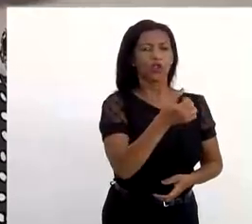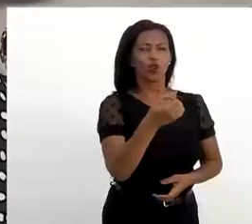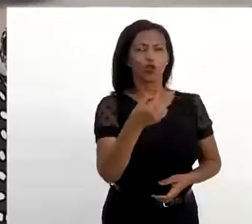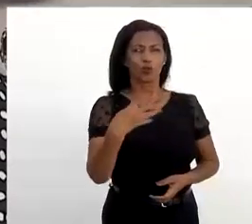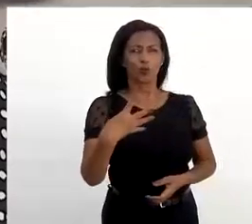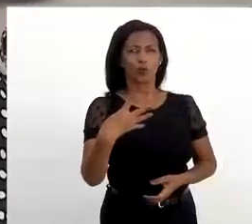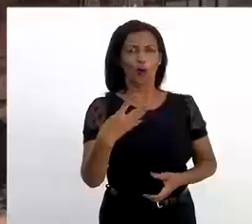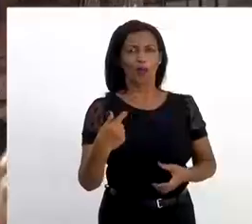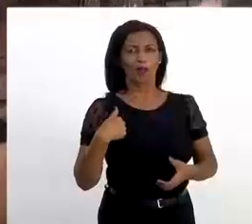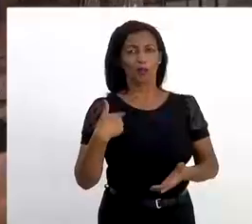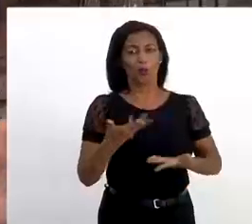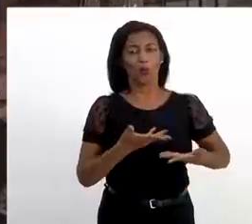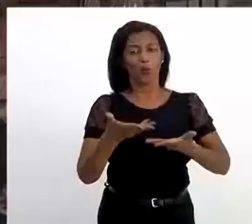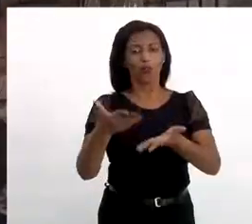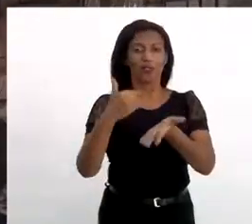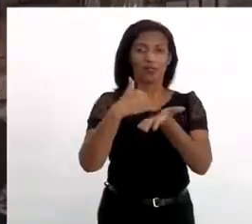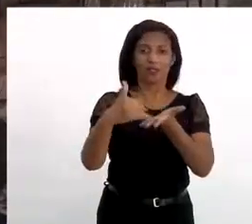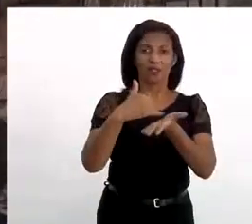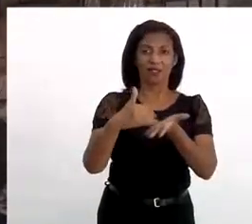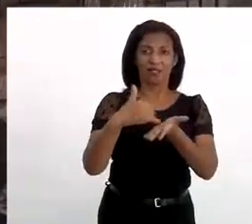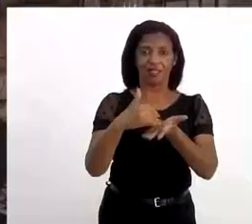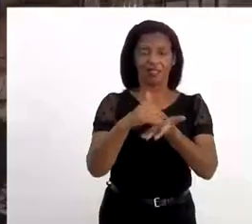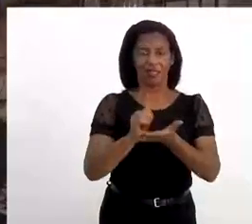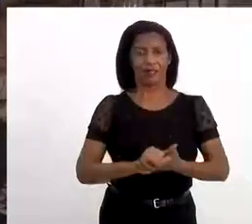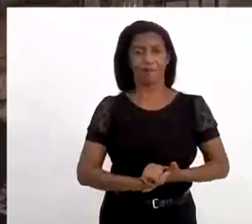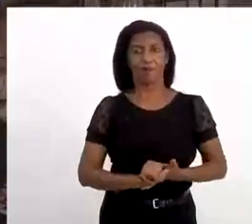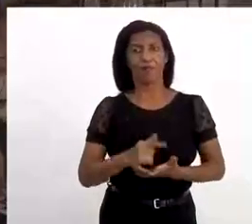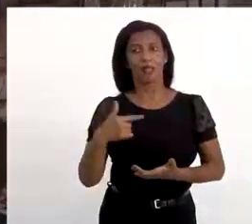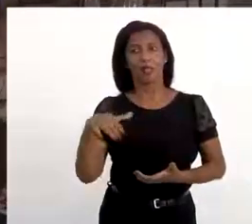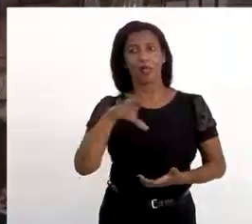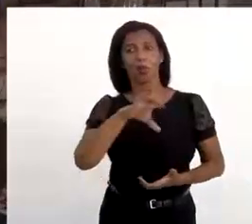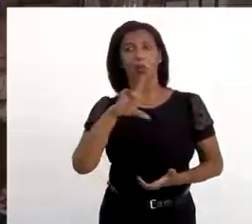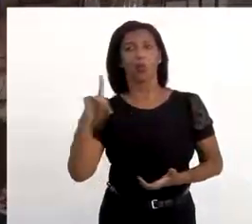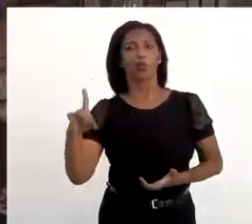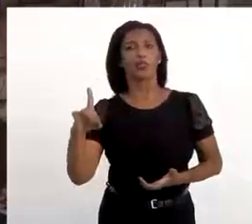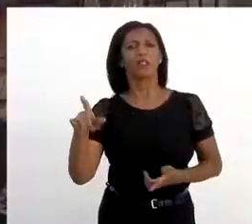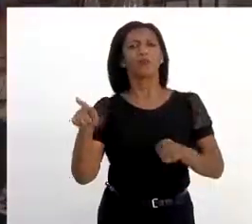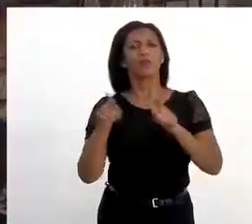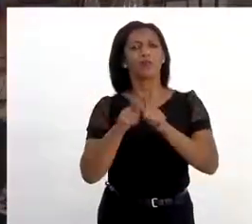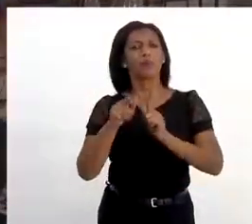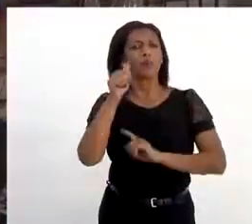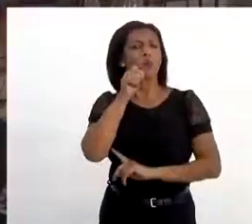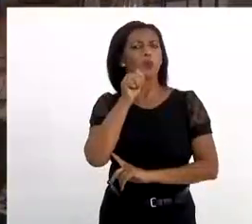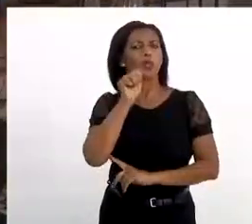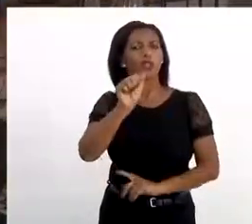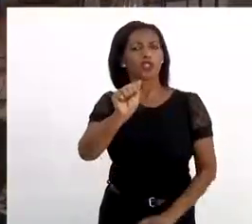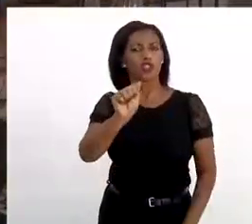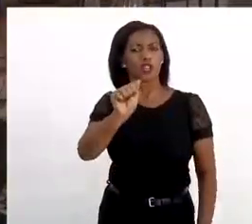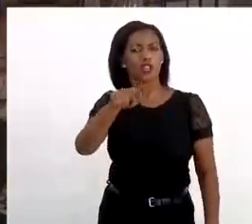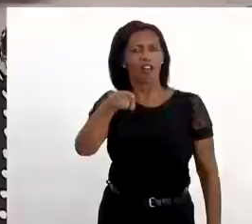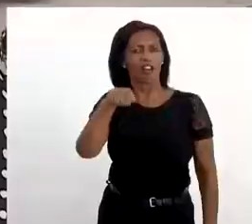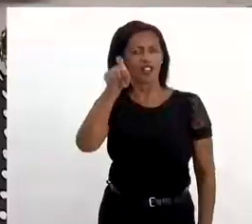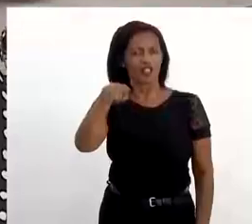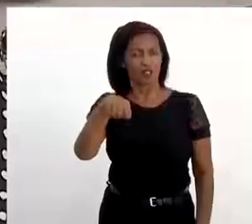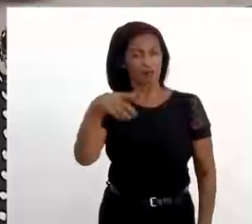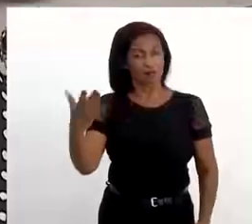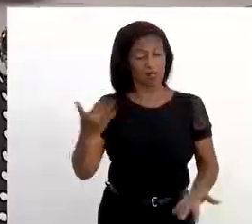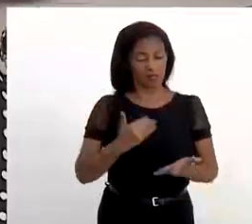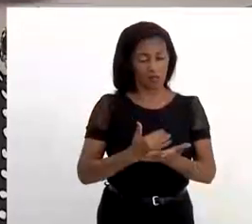a coordenadora nacional do grupo de trabalho GT Mulheres de Axé. Assim começa o meu trabalho junto à Renafro.